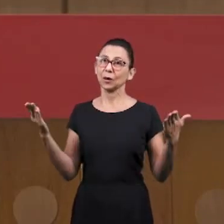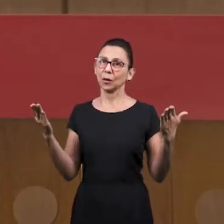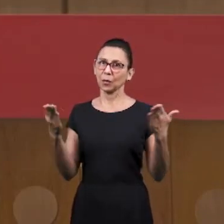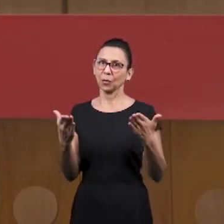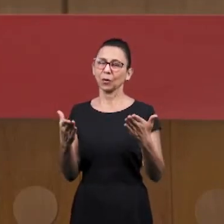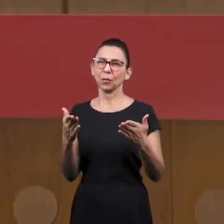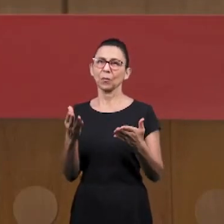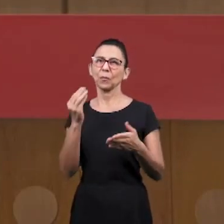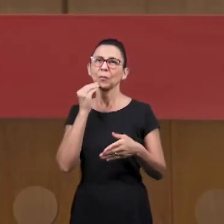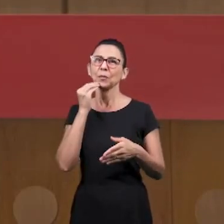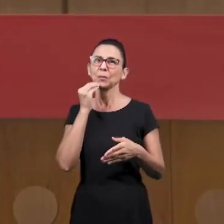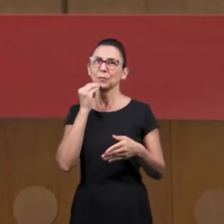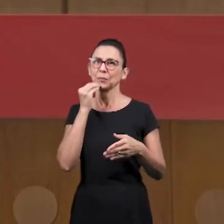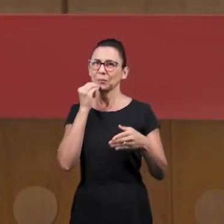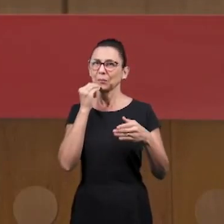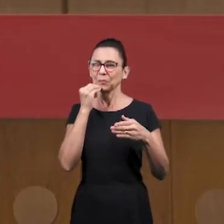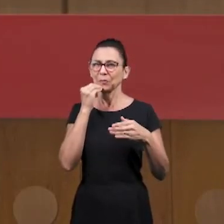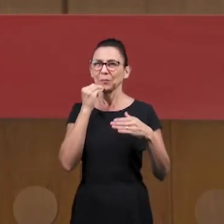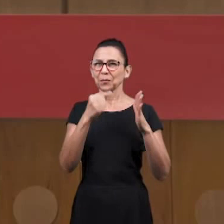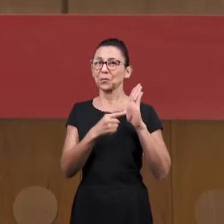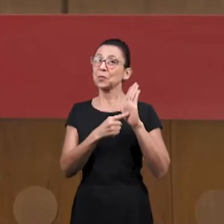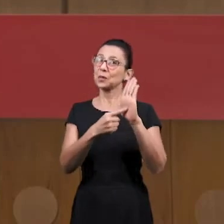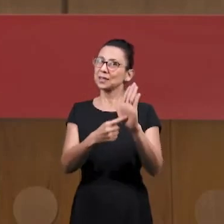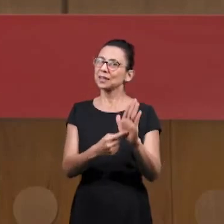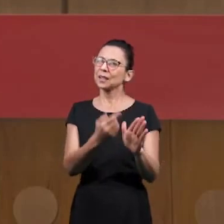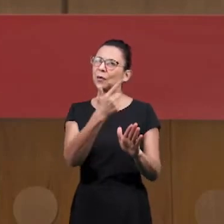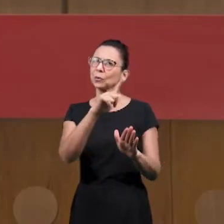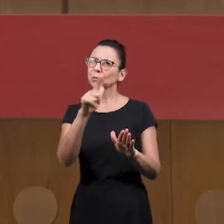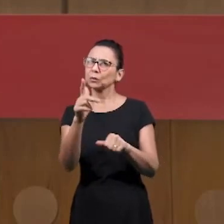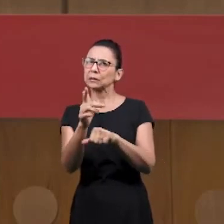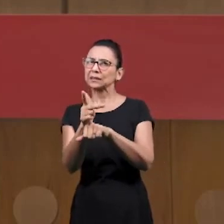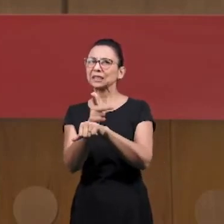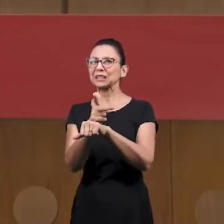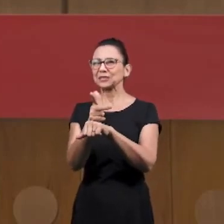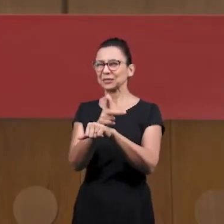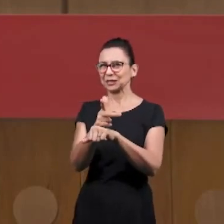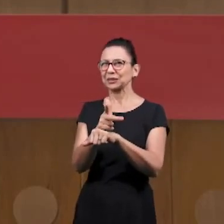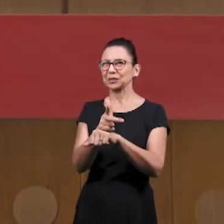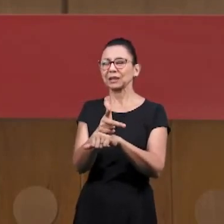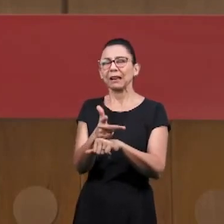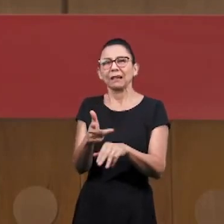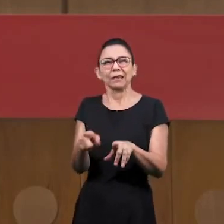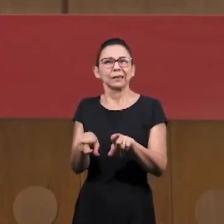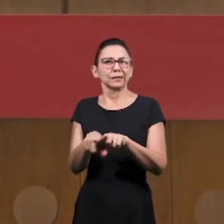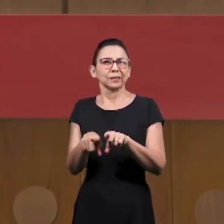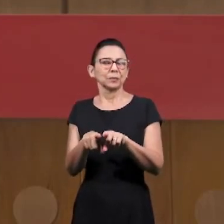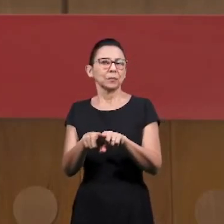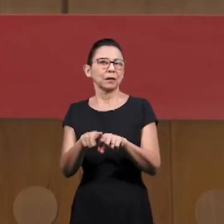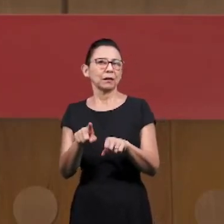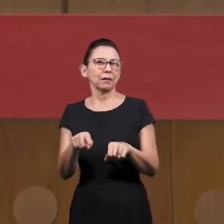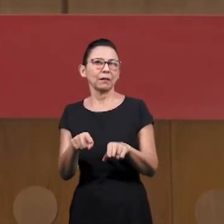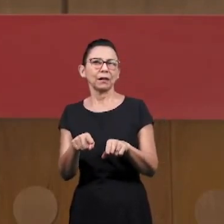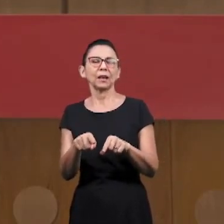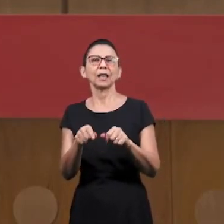nós temos hoje nessa programação a oportunidade de apresentar outros vídeos e até mesmo de